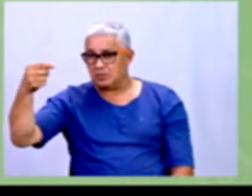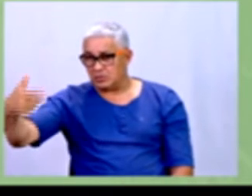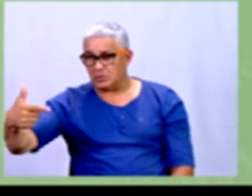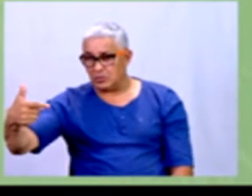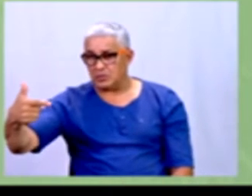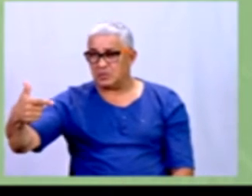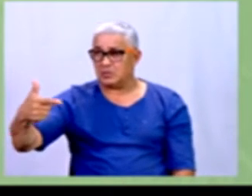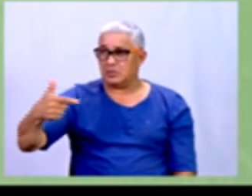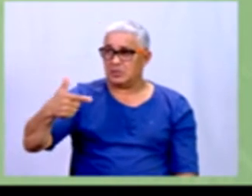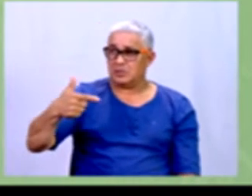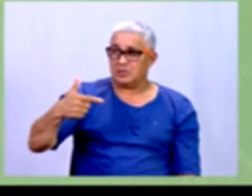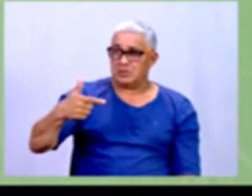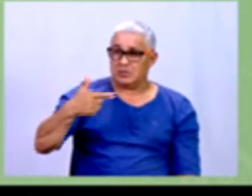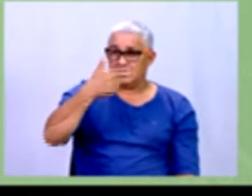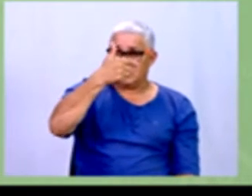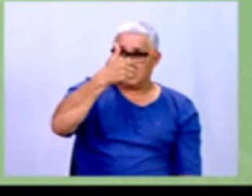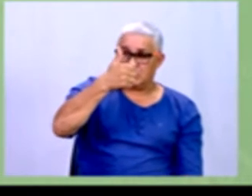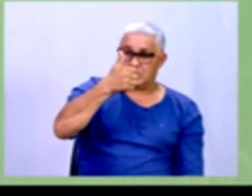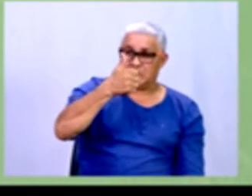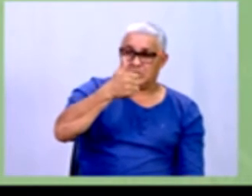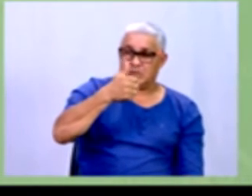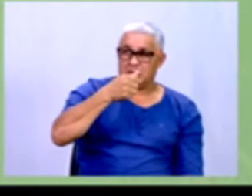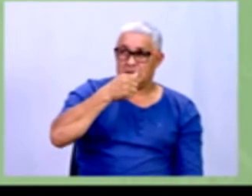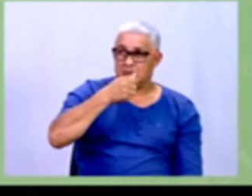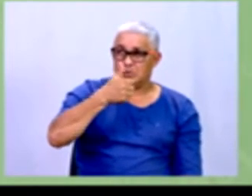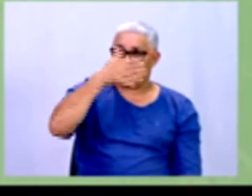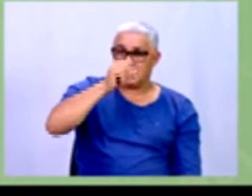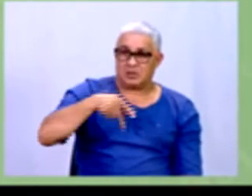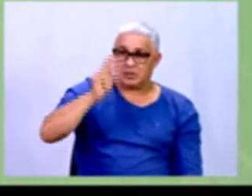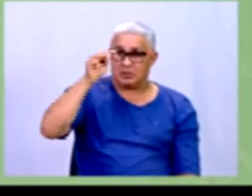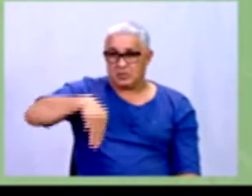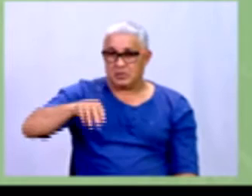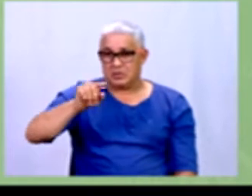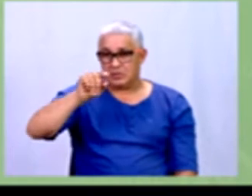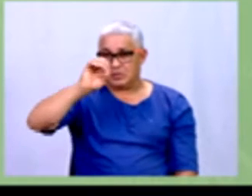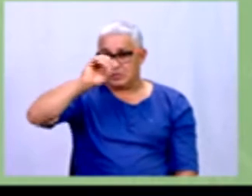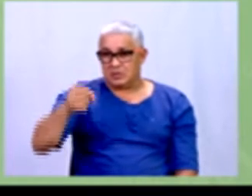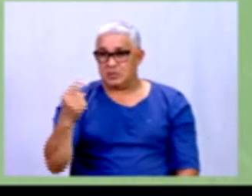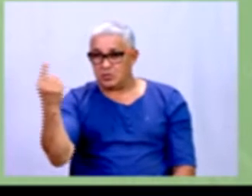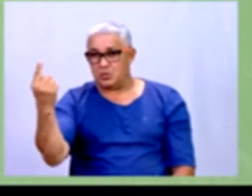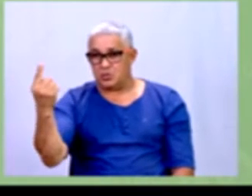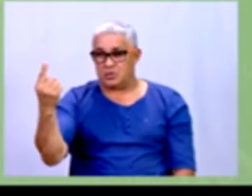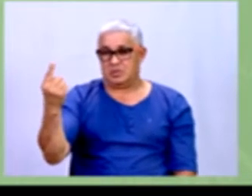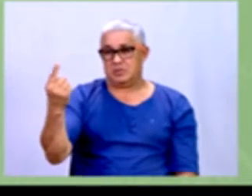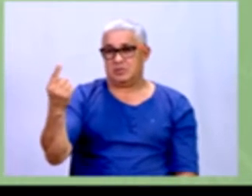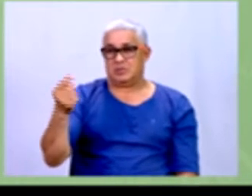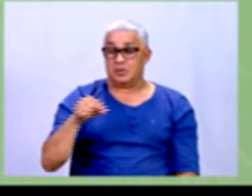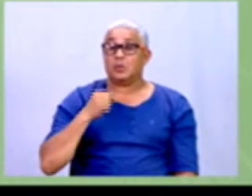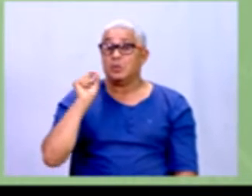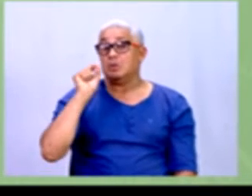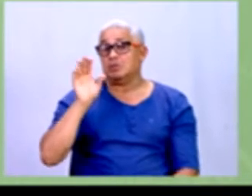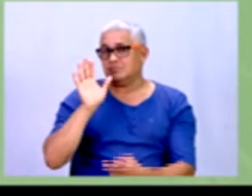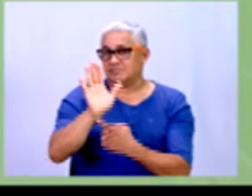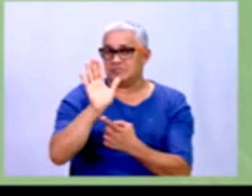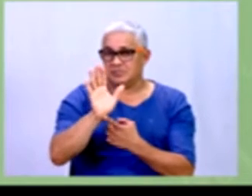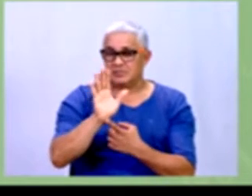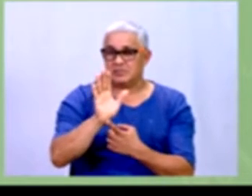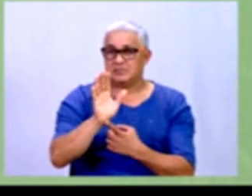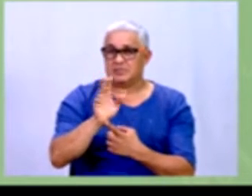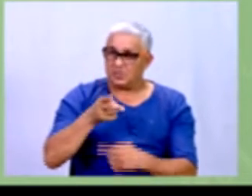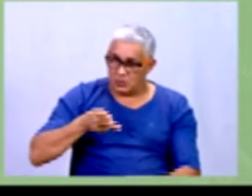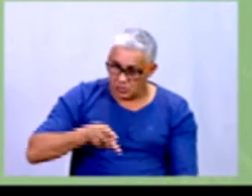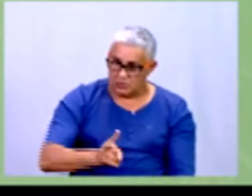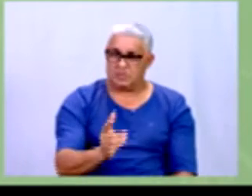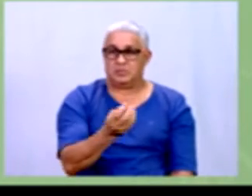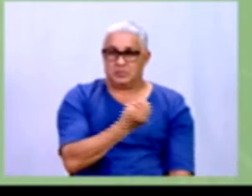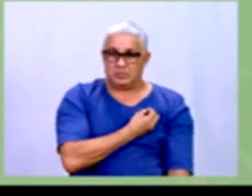E 10 quilômetros com litro é 0,1. Gente, isso a gente está mostrando que eles são números contínuos. A